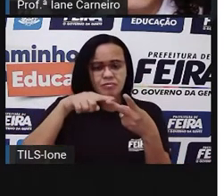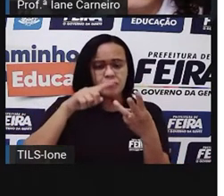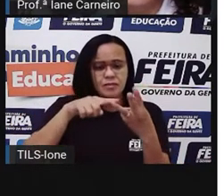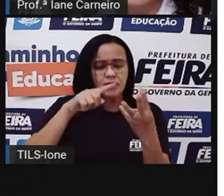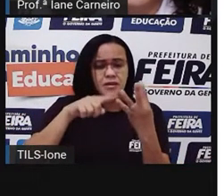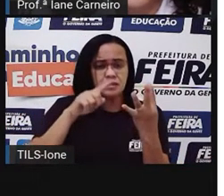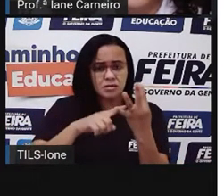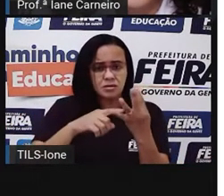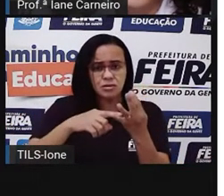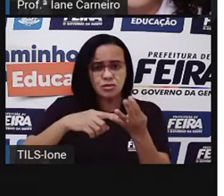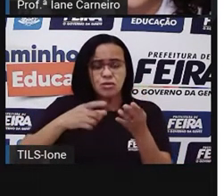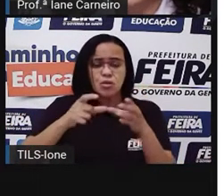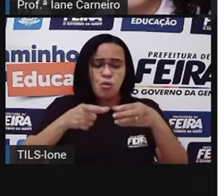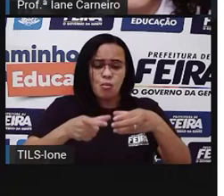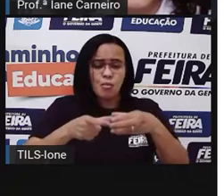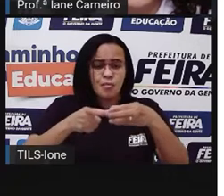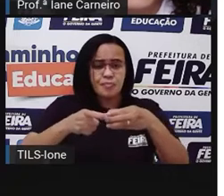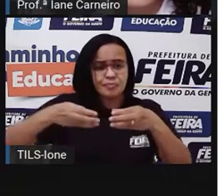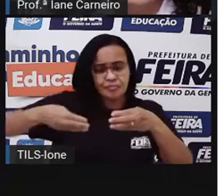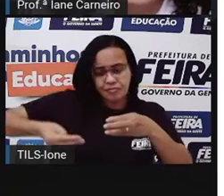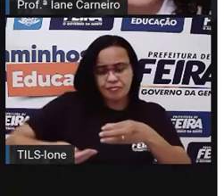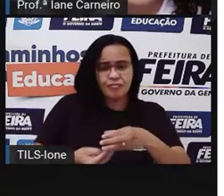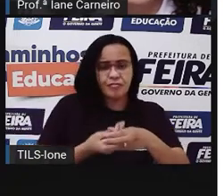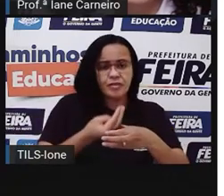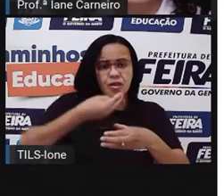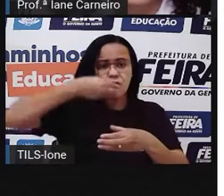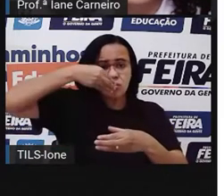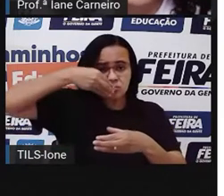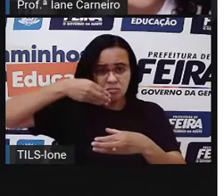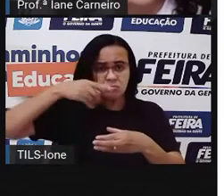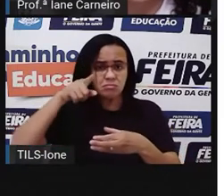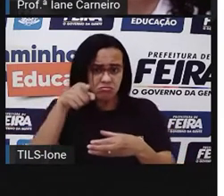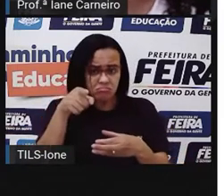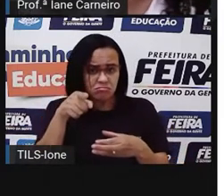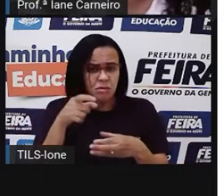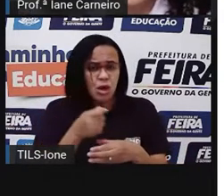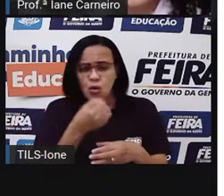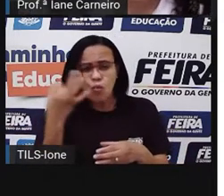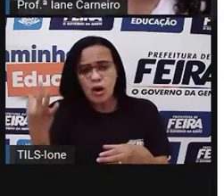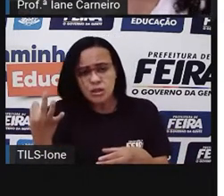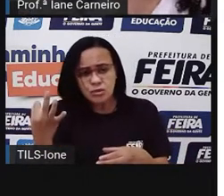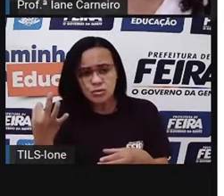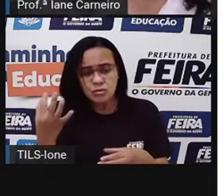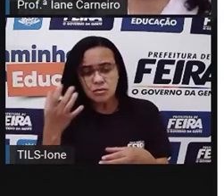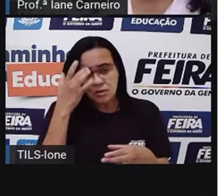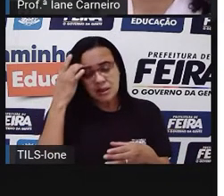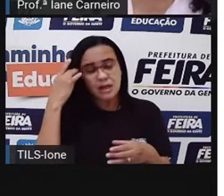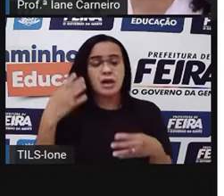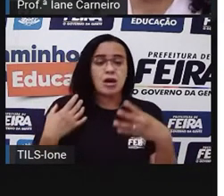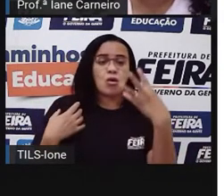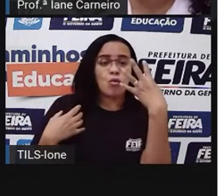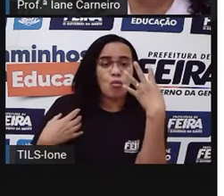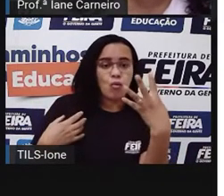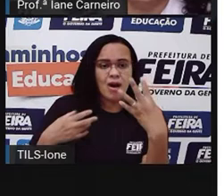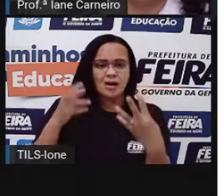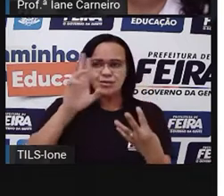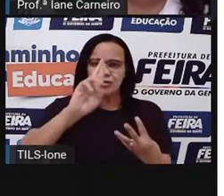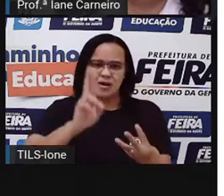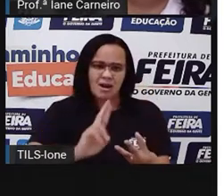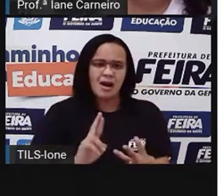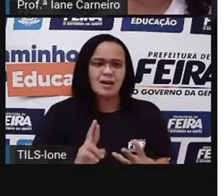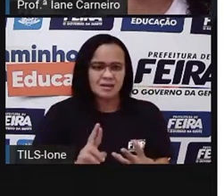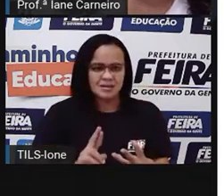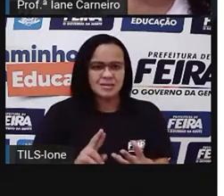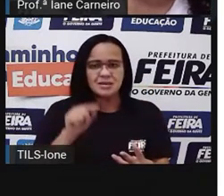potinhos aqui de iogurte, de sobremesa, na verdade, né? Ele custa os quatro, quatro reais e dezenove centavos cada